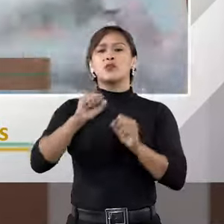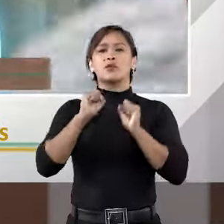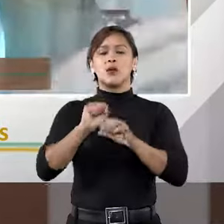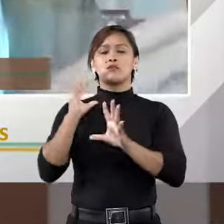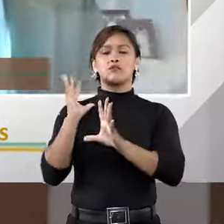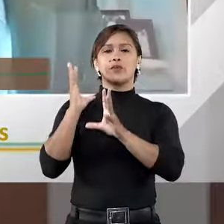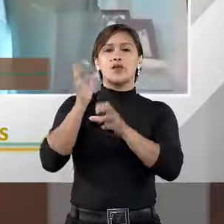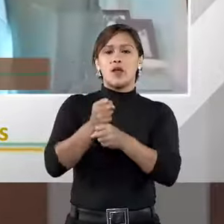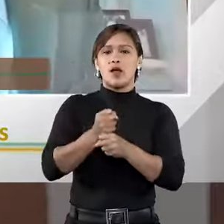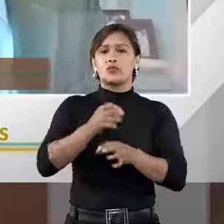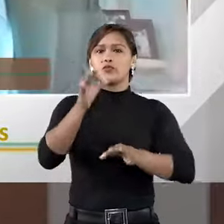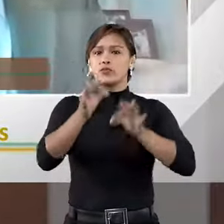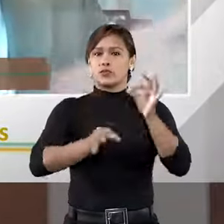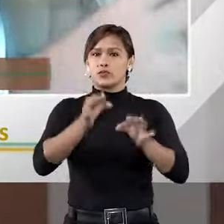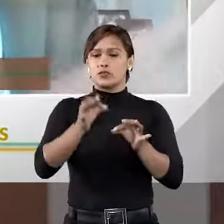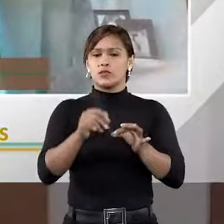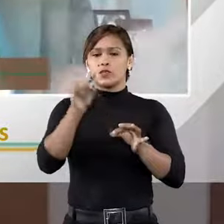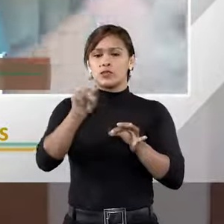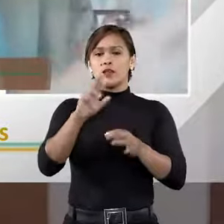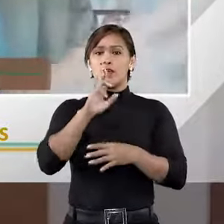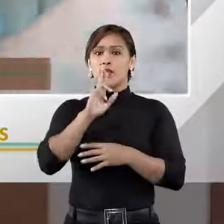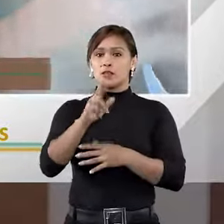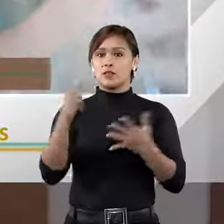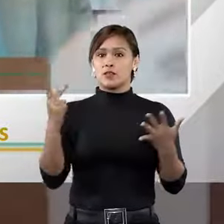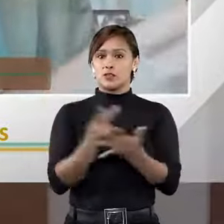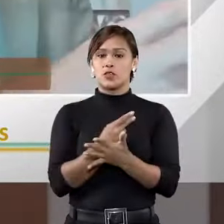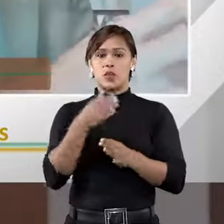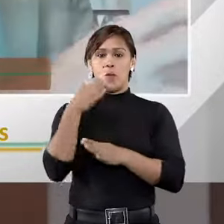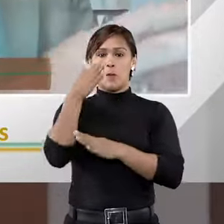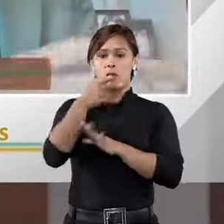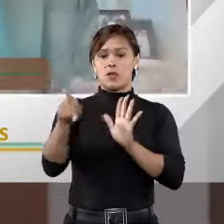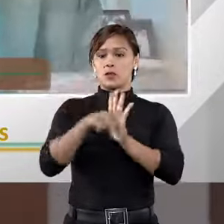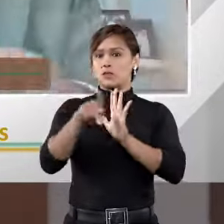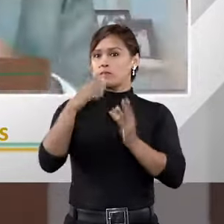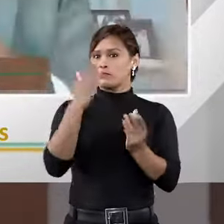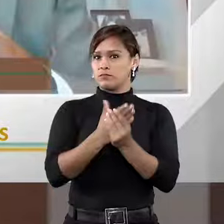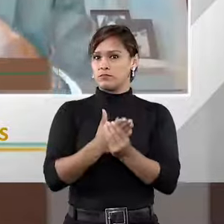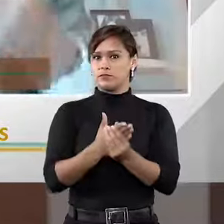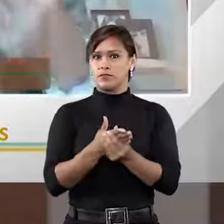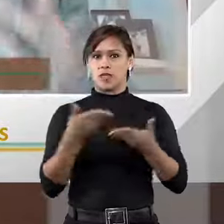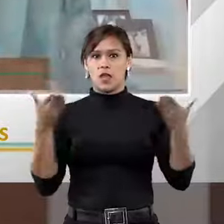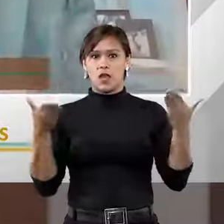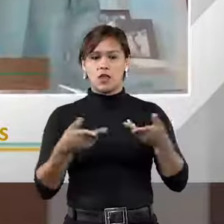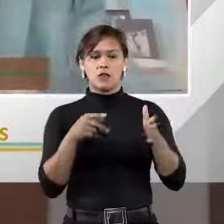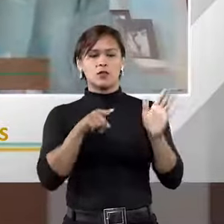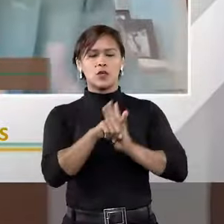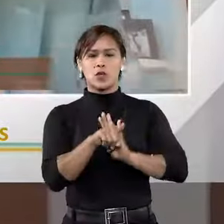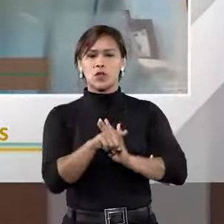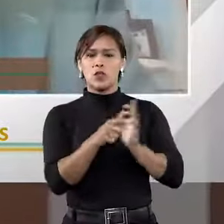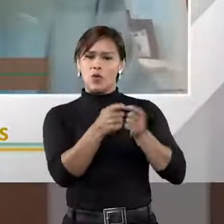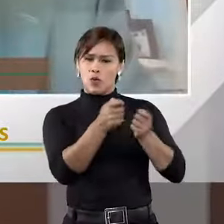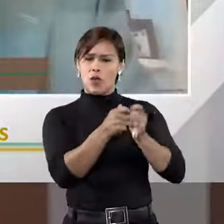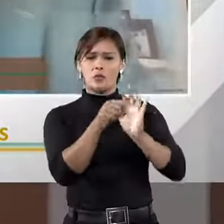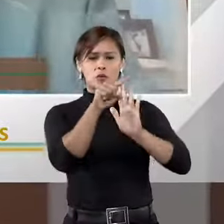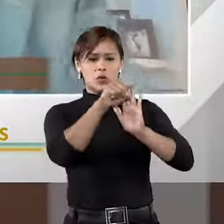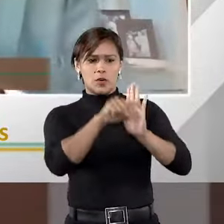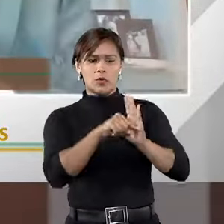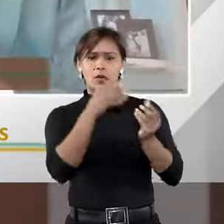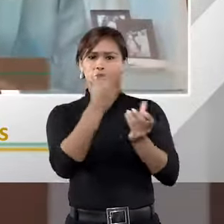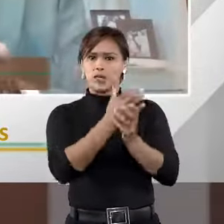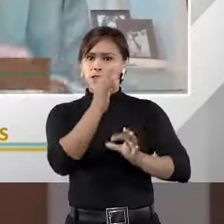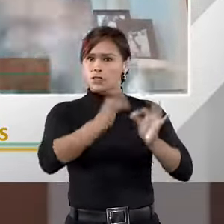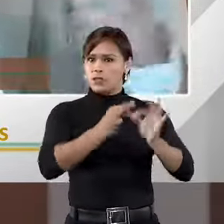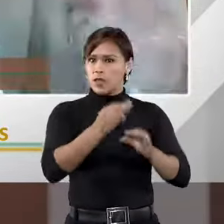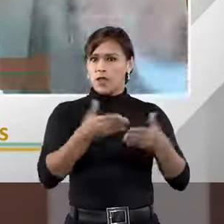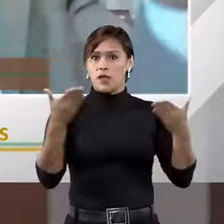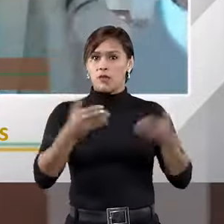revisar no judiciário a solução que foi dada ao mérito da causa. Então agora, se você me perguntou o árbitro tem que seguir precedentes, minha